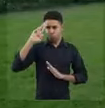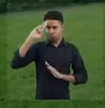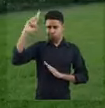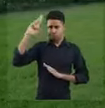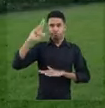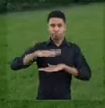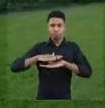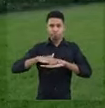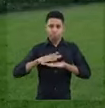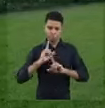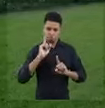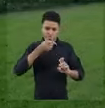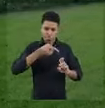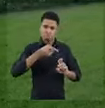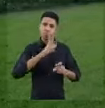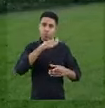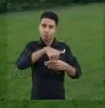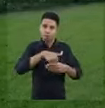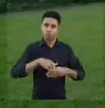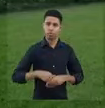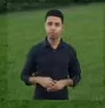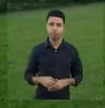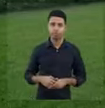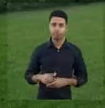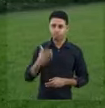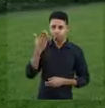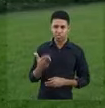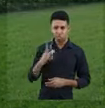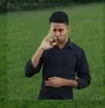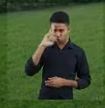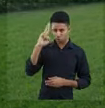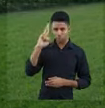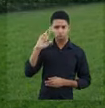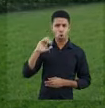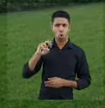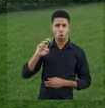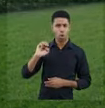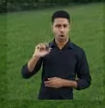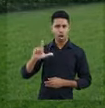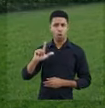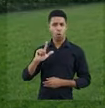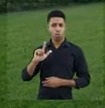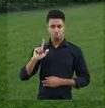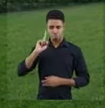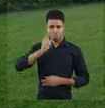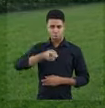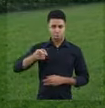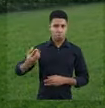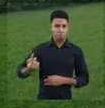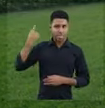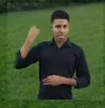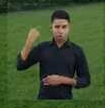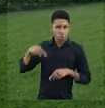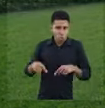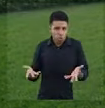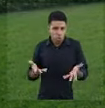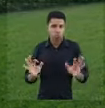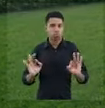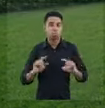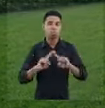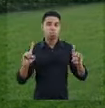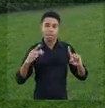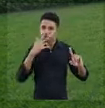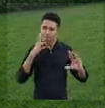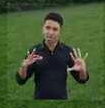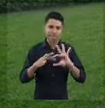e poder dos coronéis na hora da definição do voto Se hoje a figura do coronel já não existe, como no passado, a mesma concentração de